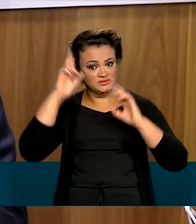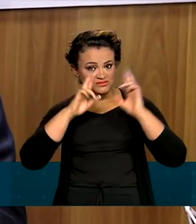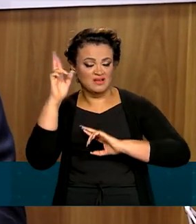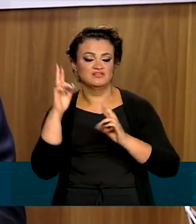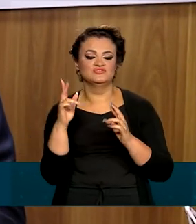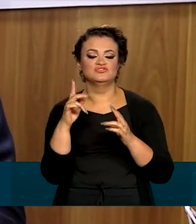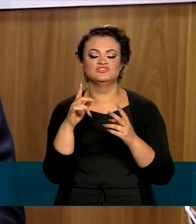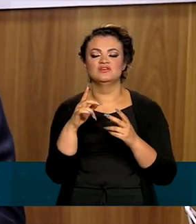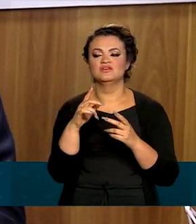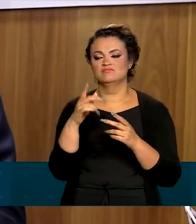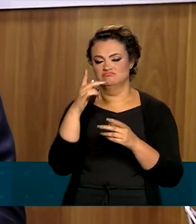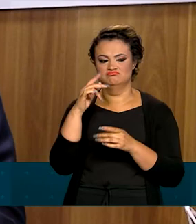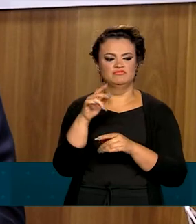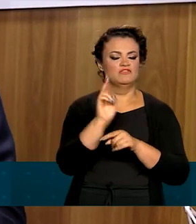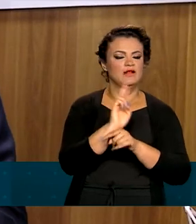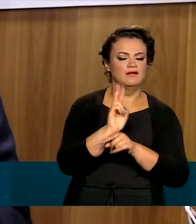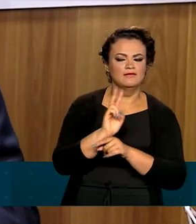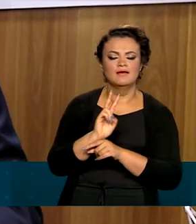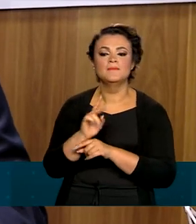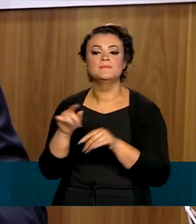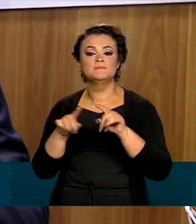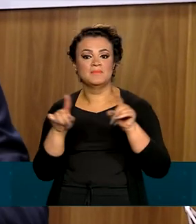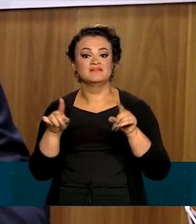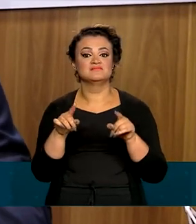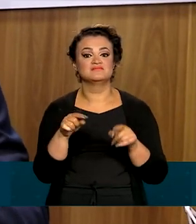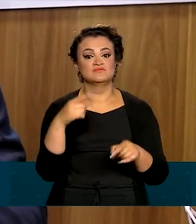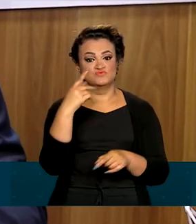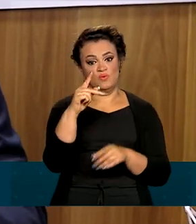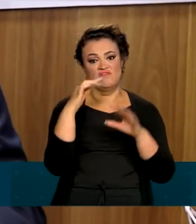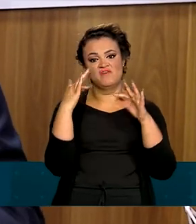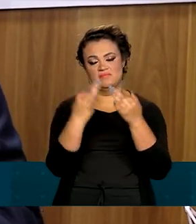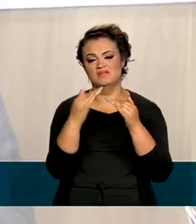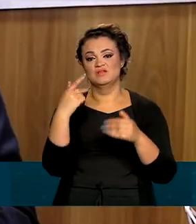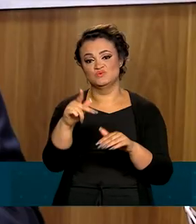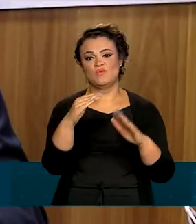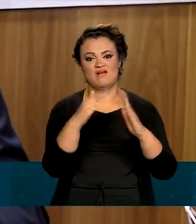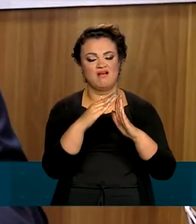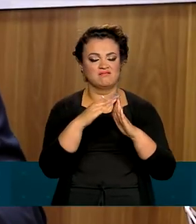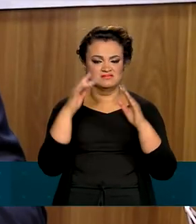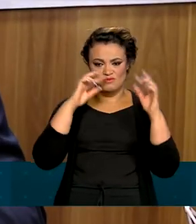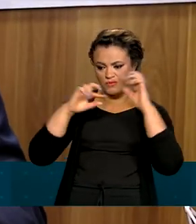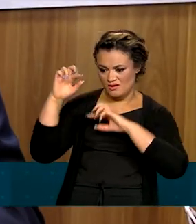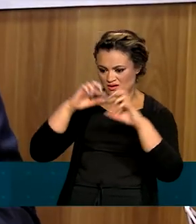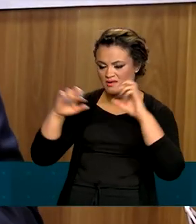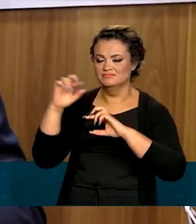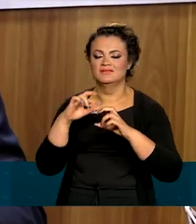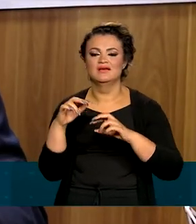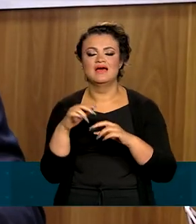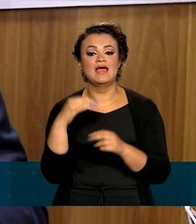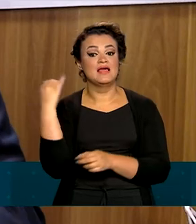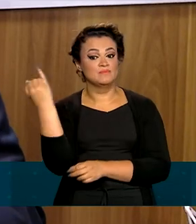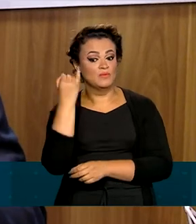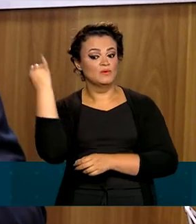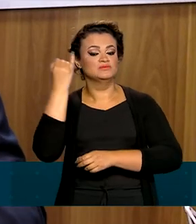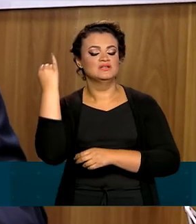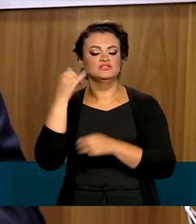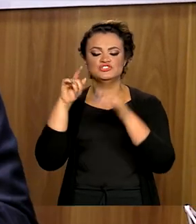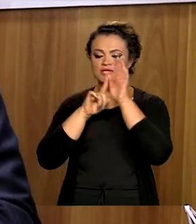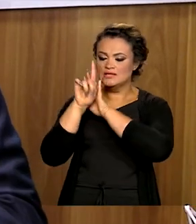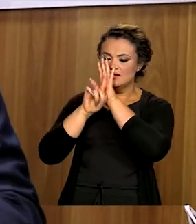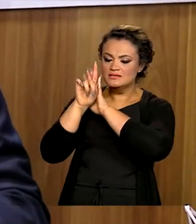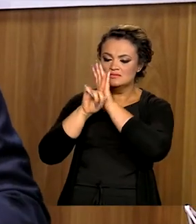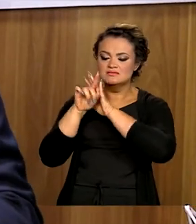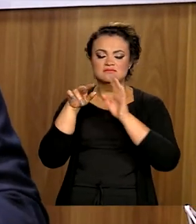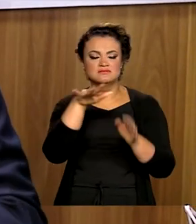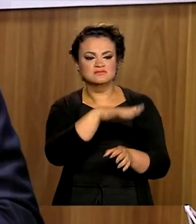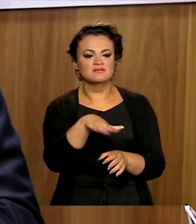sanitárias, mas também das famílias. Sempre é oportuno que se faça um reforço